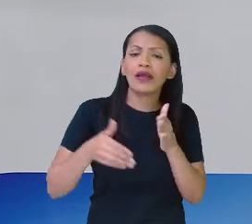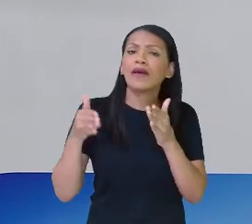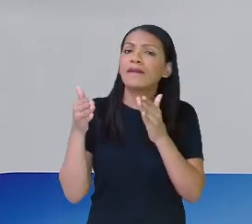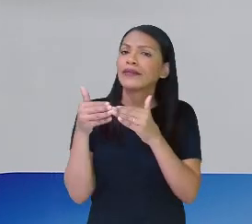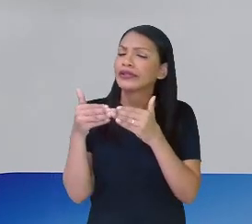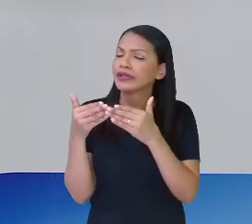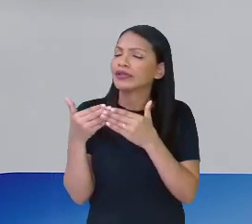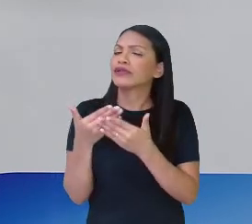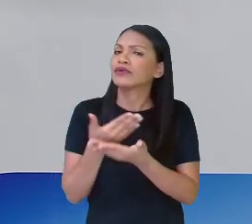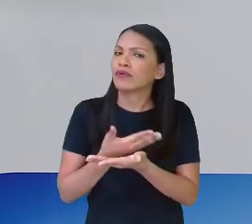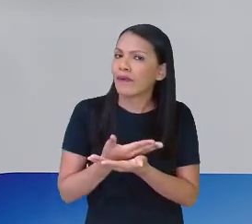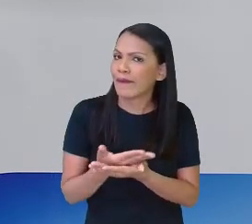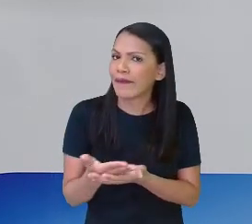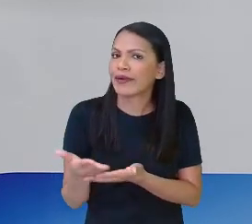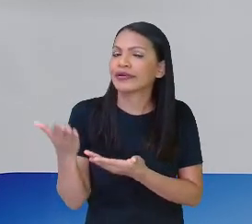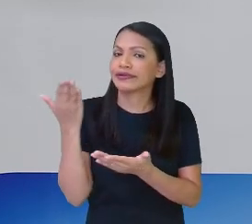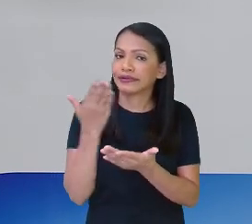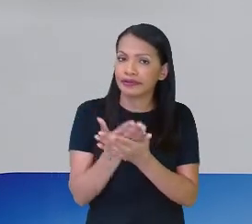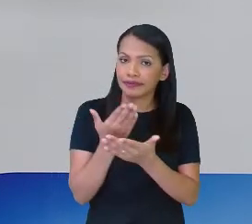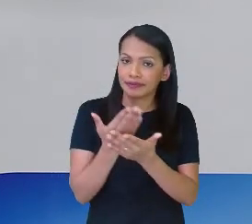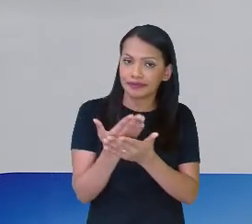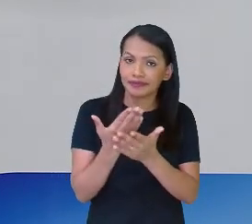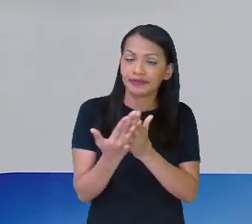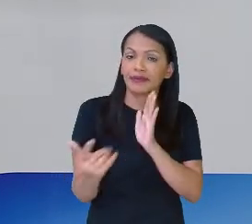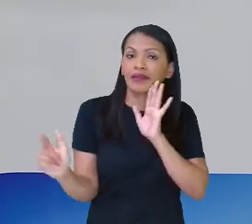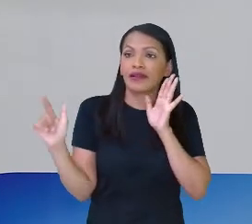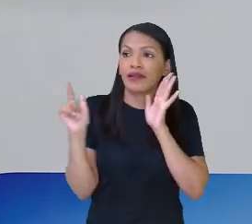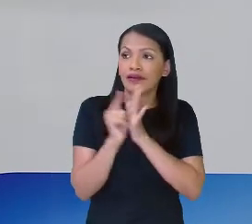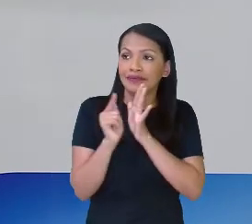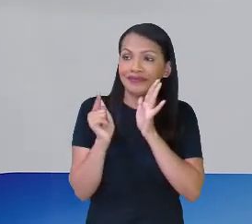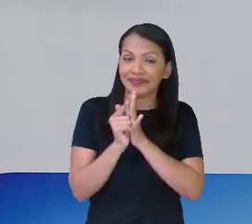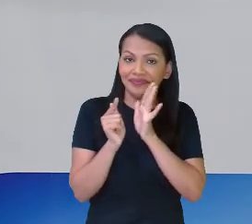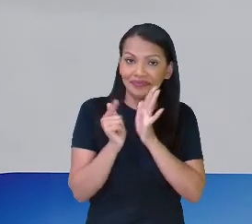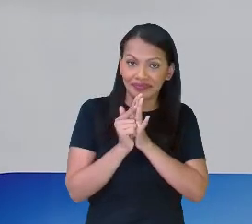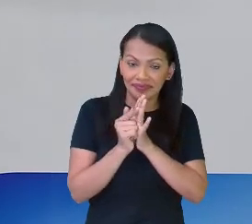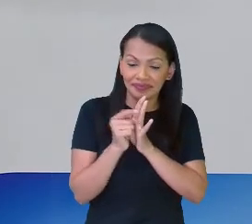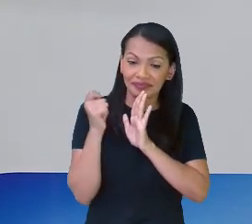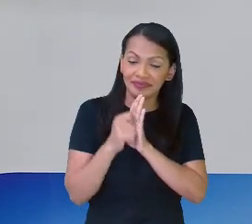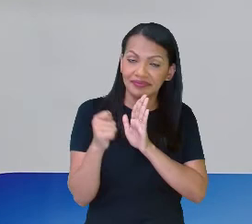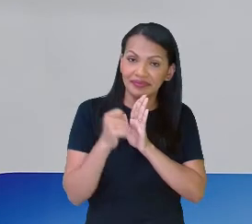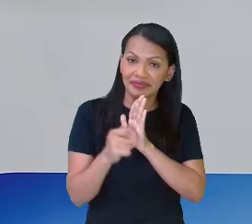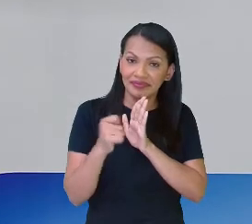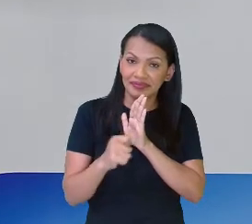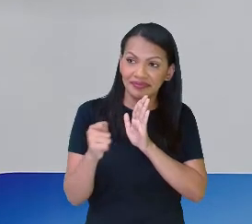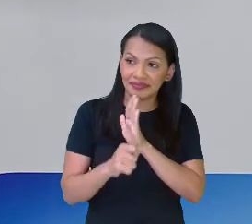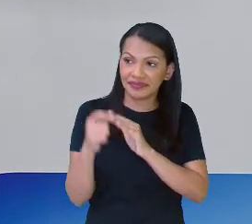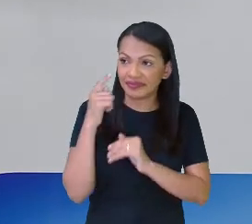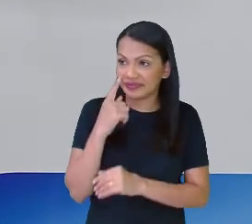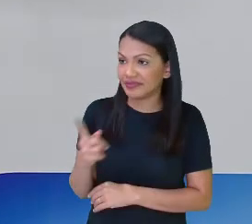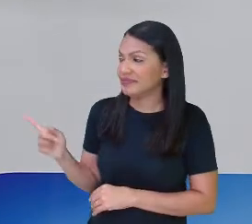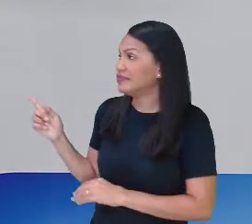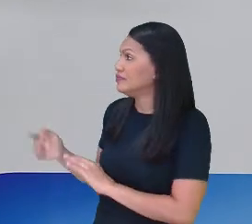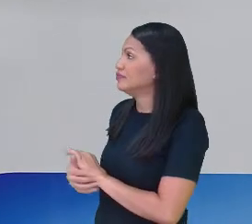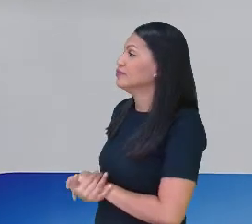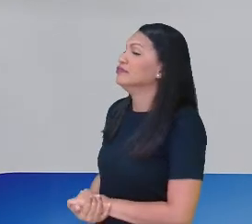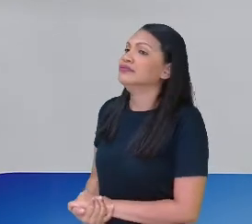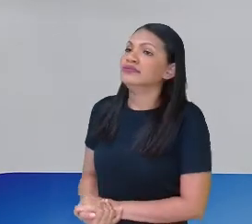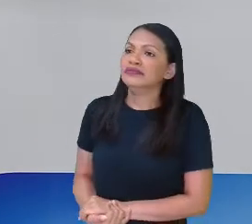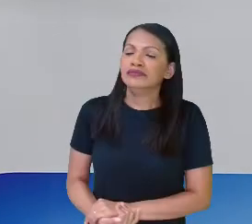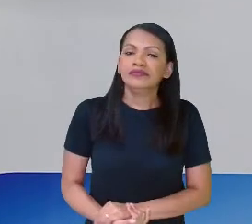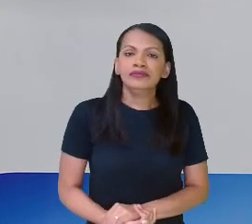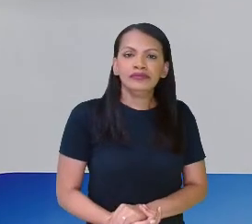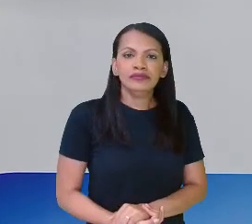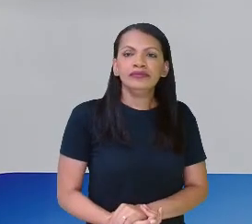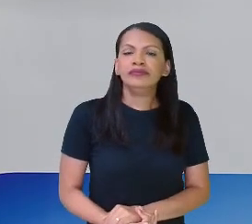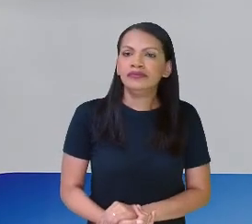lá no comecinho da aula que vocês tivessem com papel e um lápis para anotar. Esse aqui você não vai precisar, mas vai ter outra